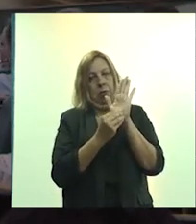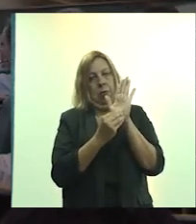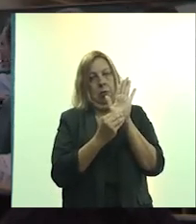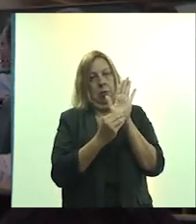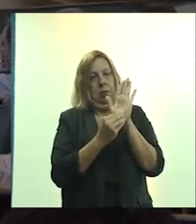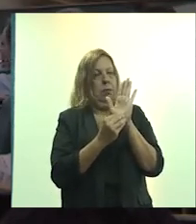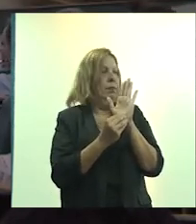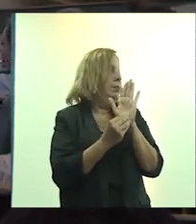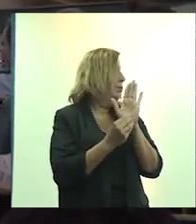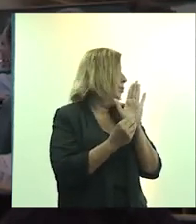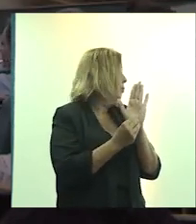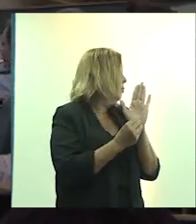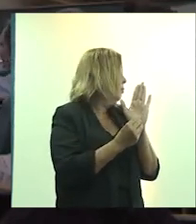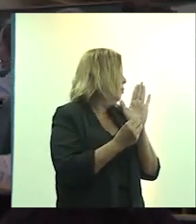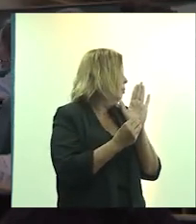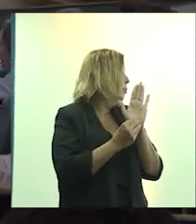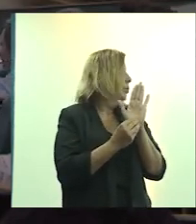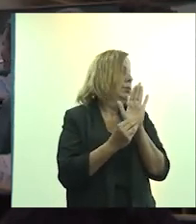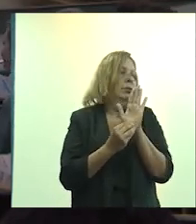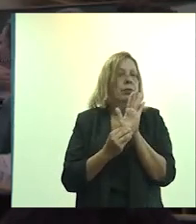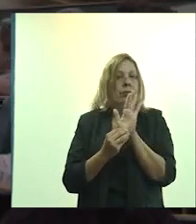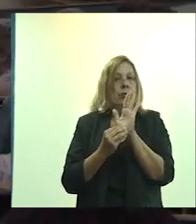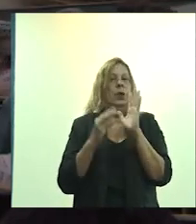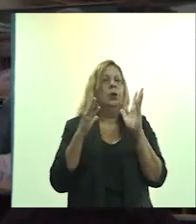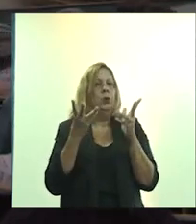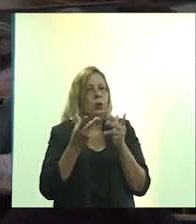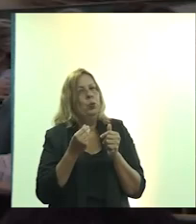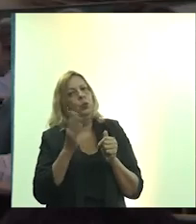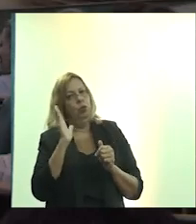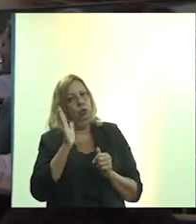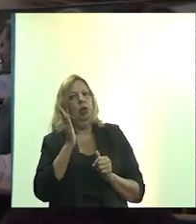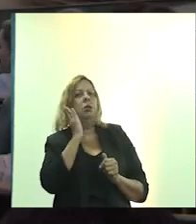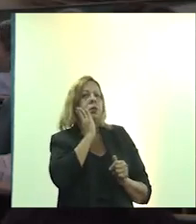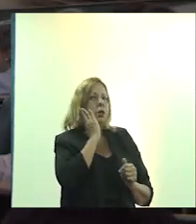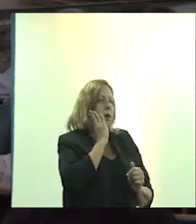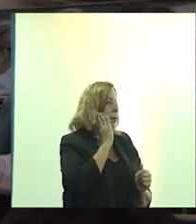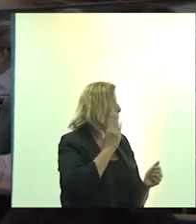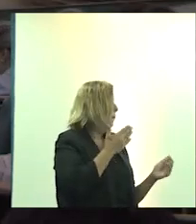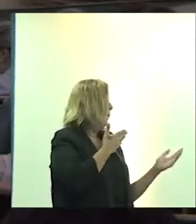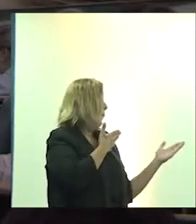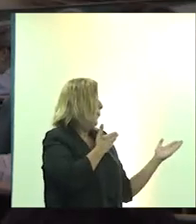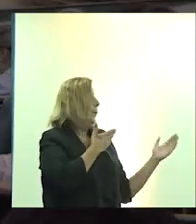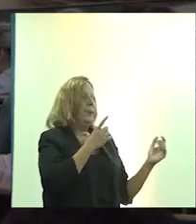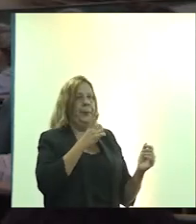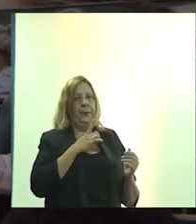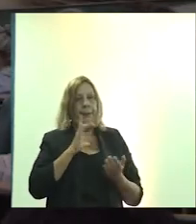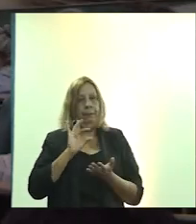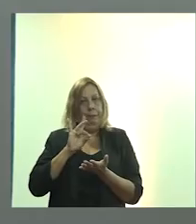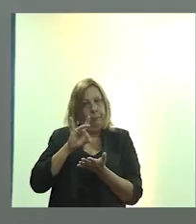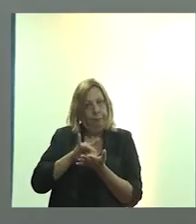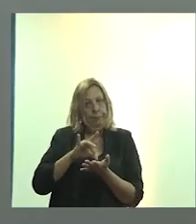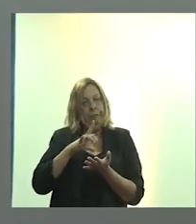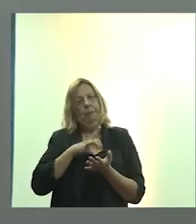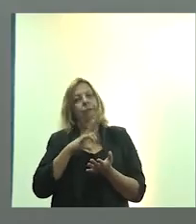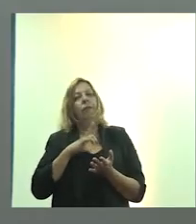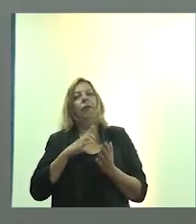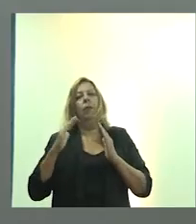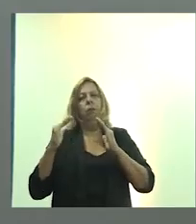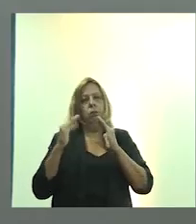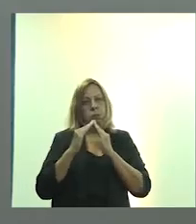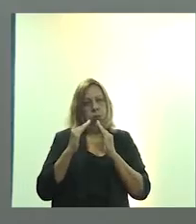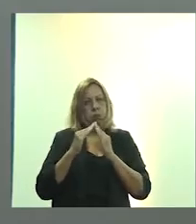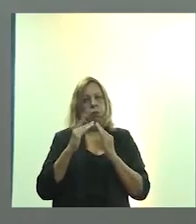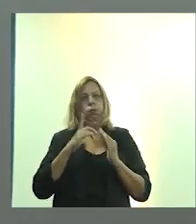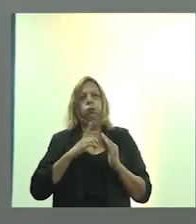eu acho que todos já estão cientes disso, mas nós temos, na verdade, na adequação habitacional,